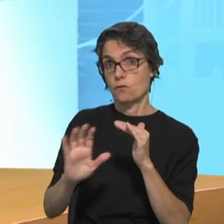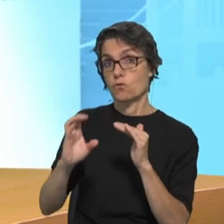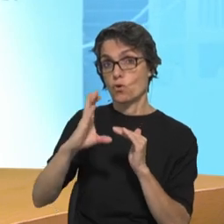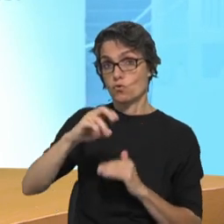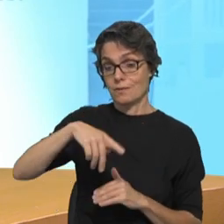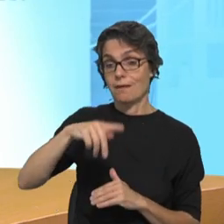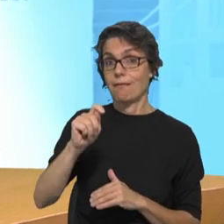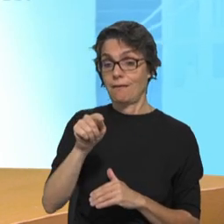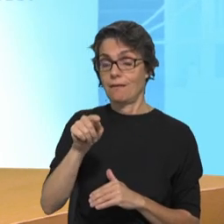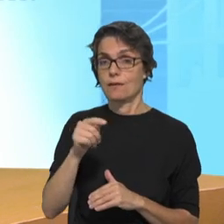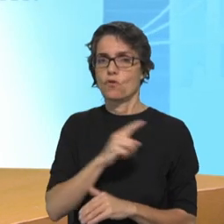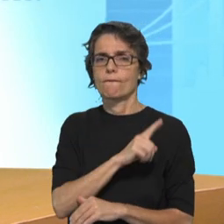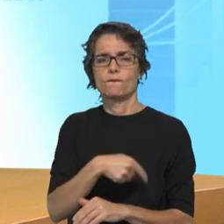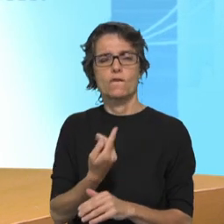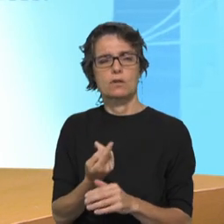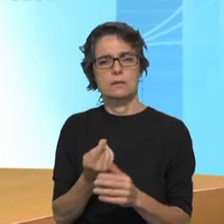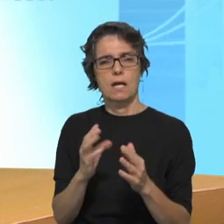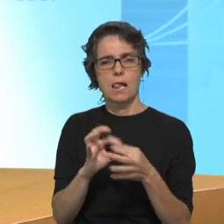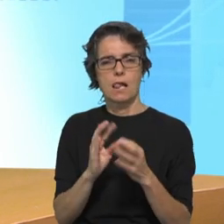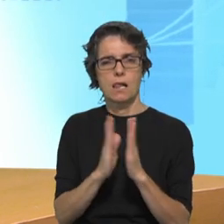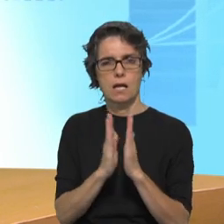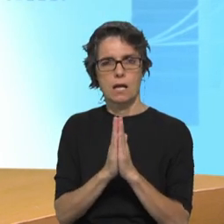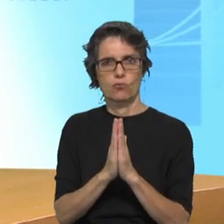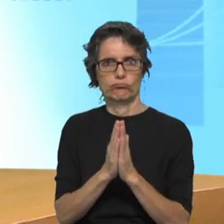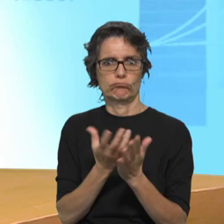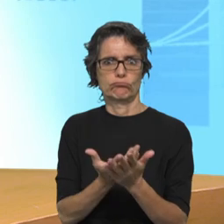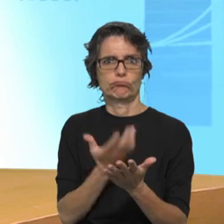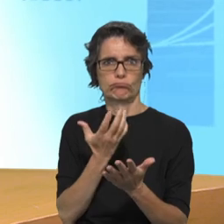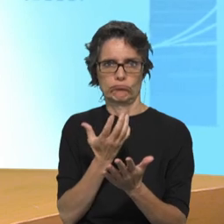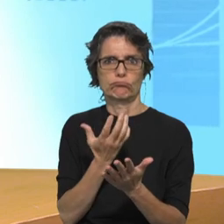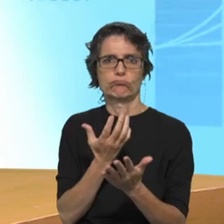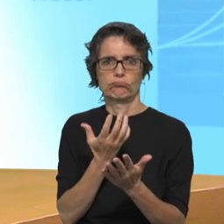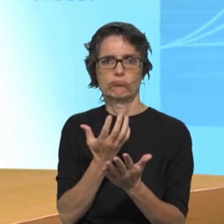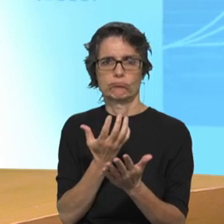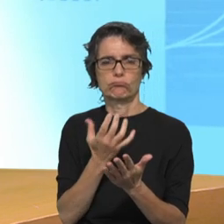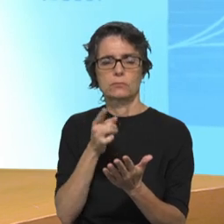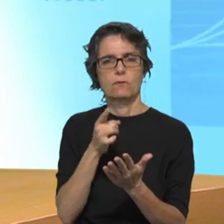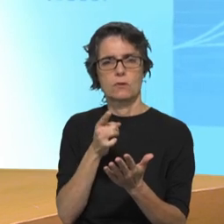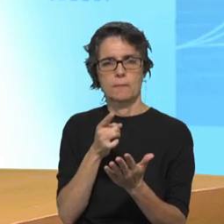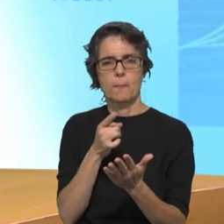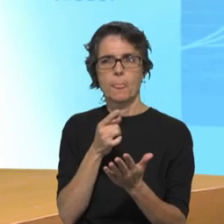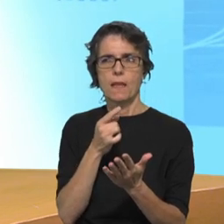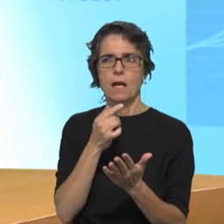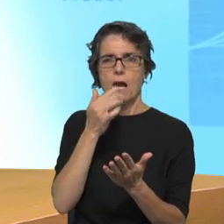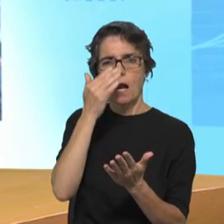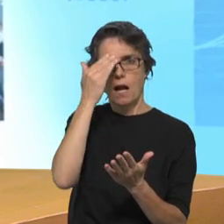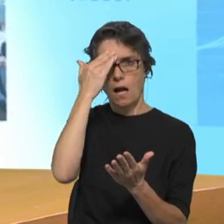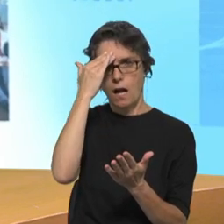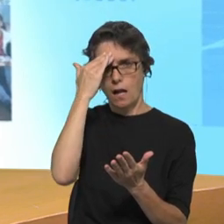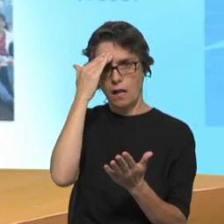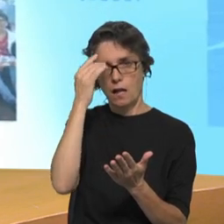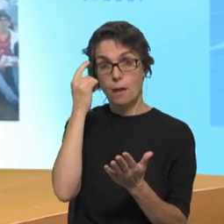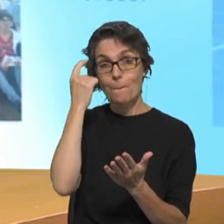força eclesial que também é capaz de pensar e de ser uma voz